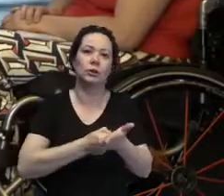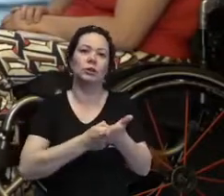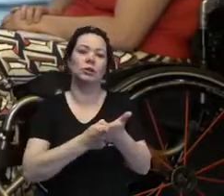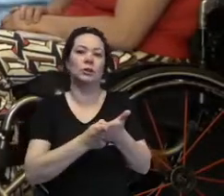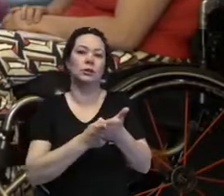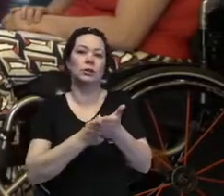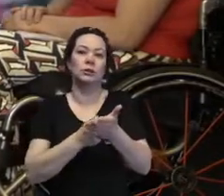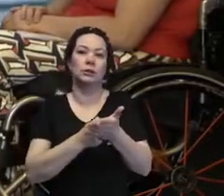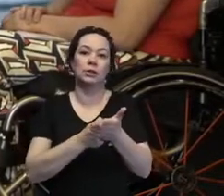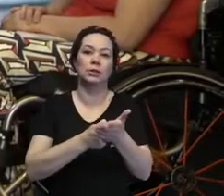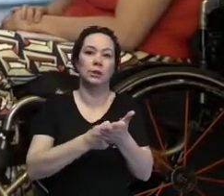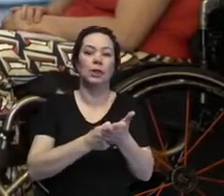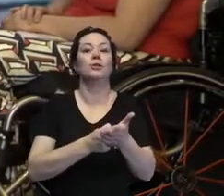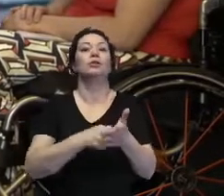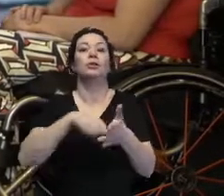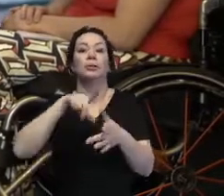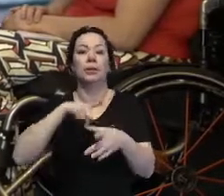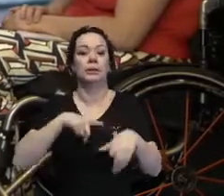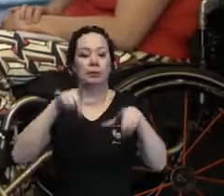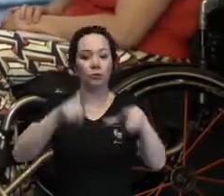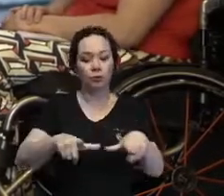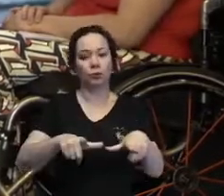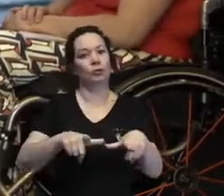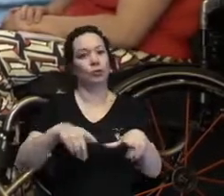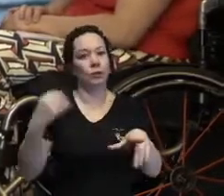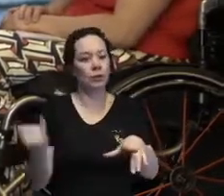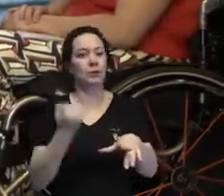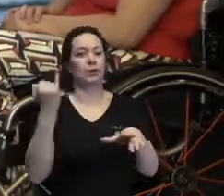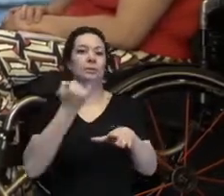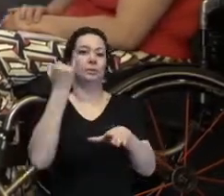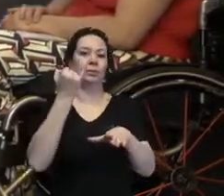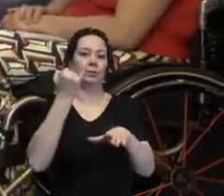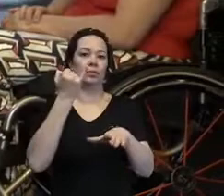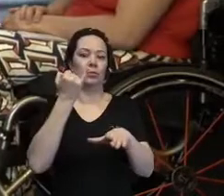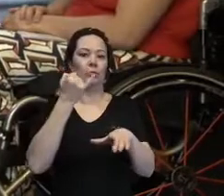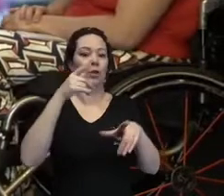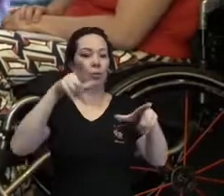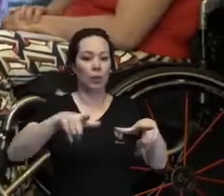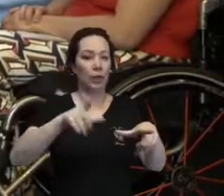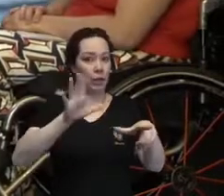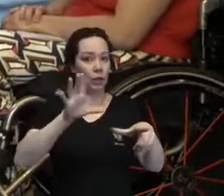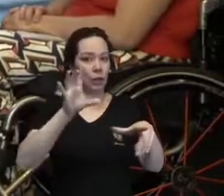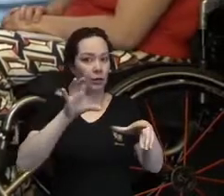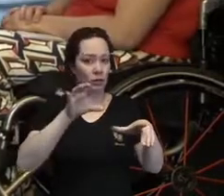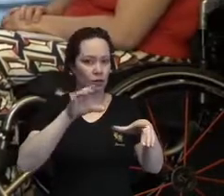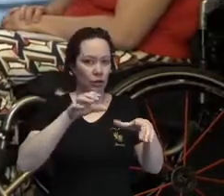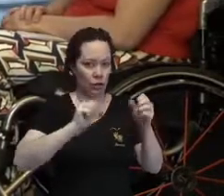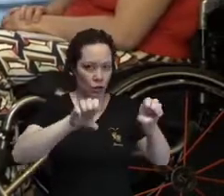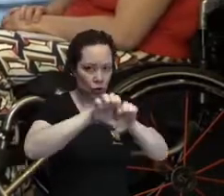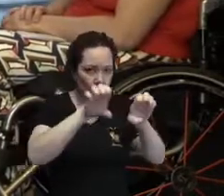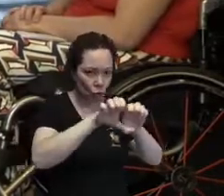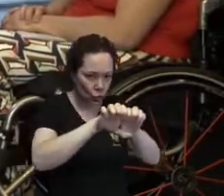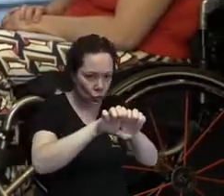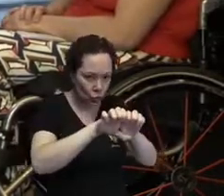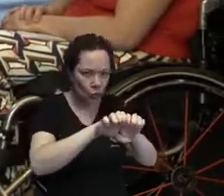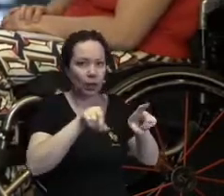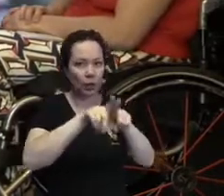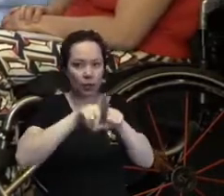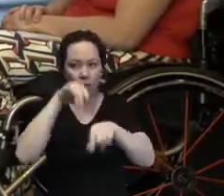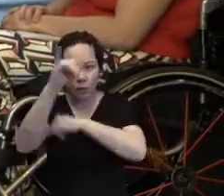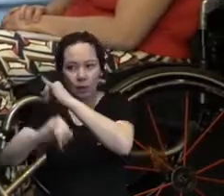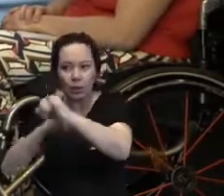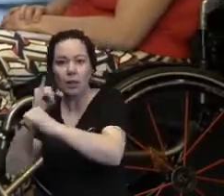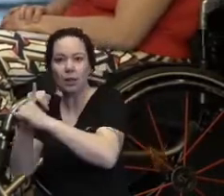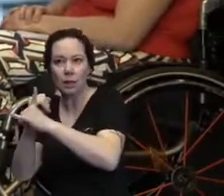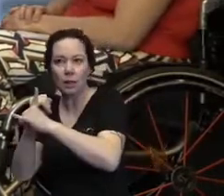sejam ocupados de forma diversa. a gente está falando de espaço físico e de espaço virtual. Eu